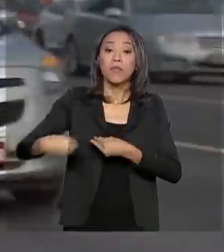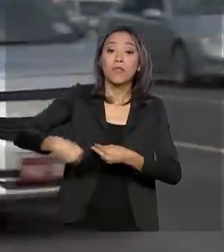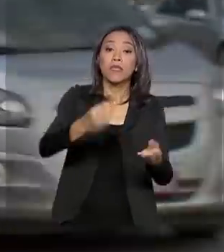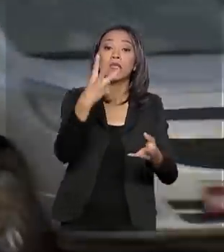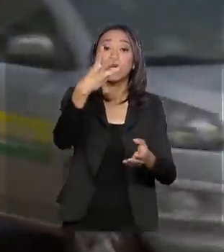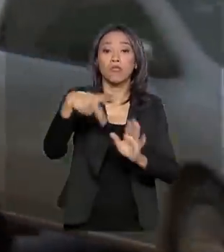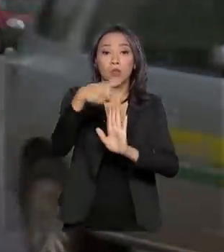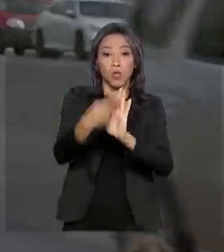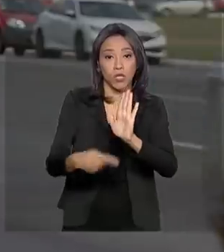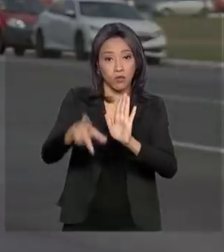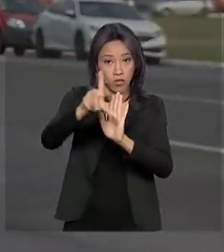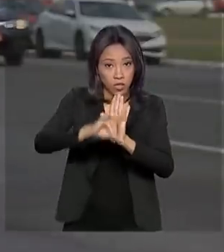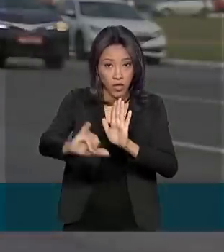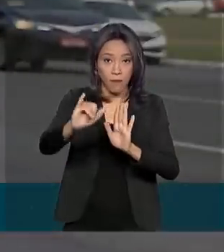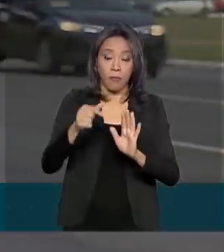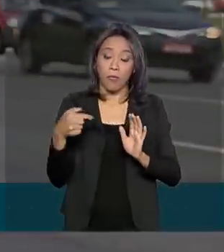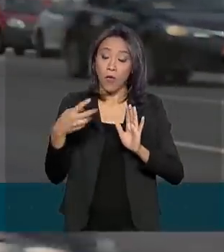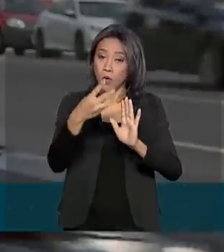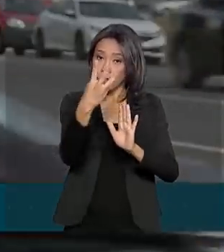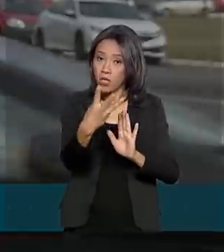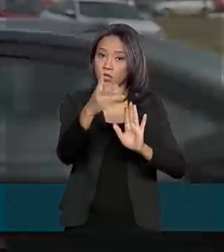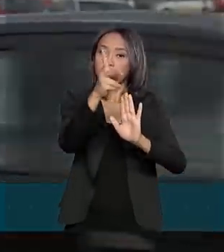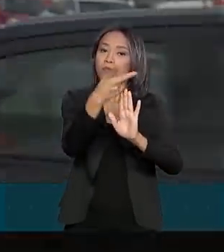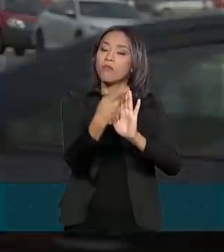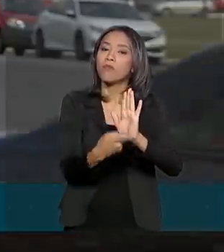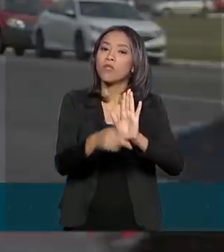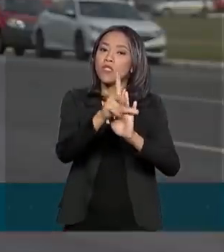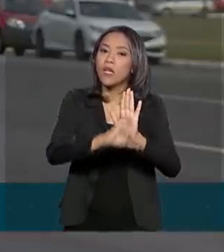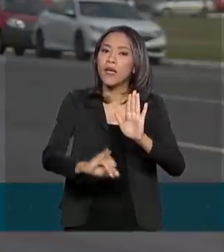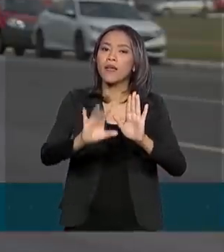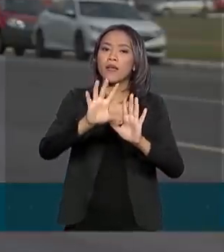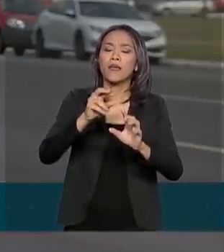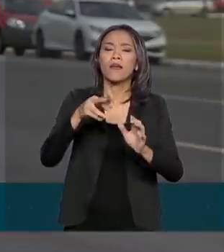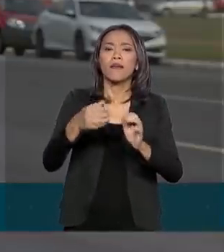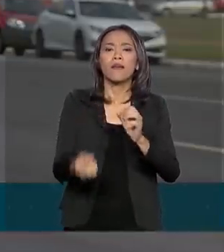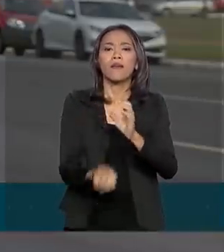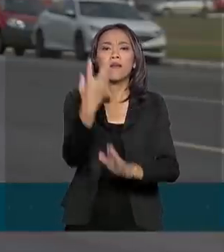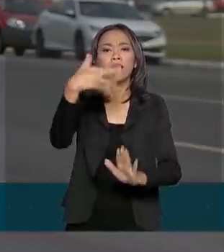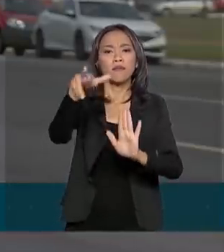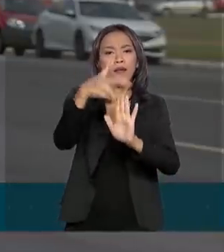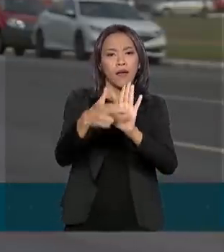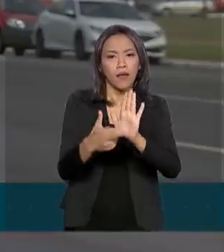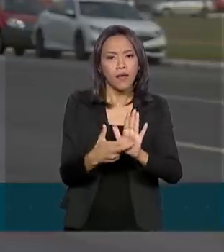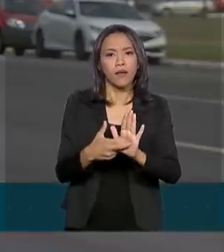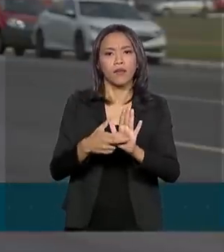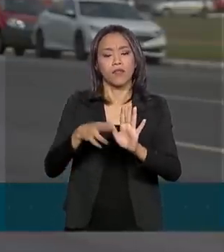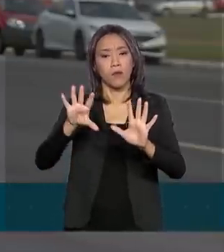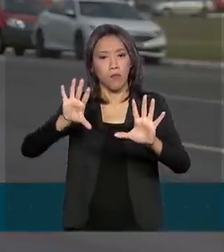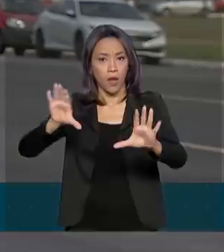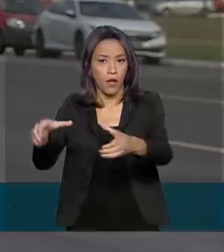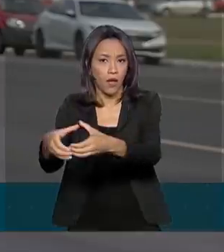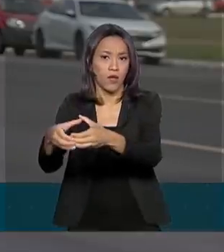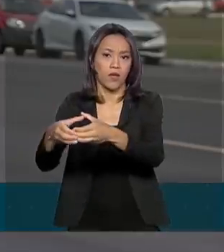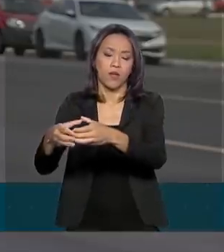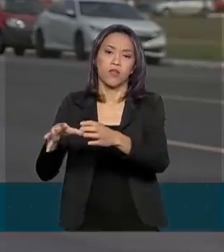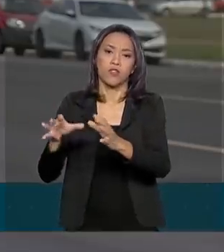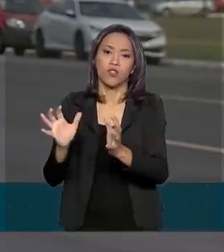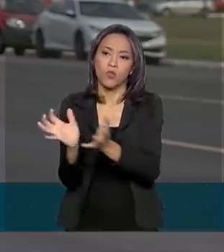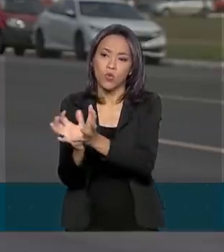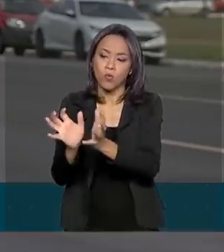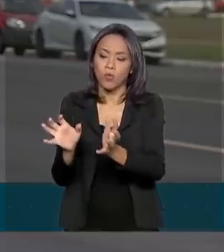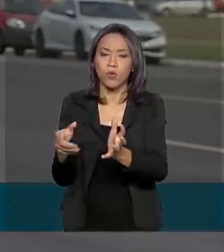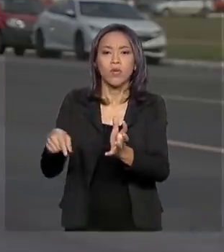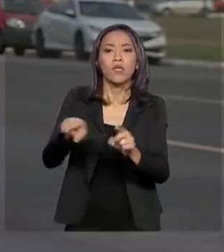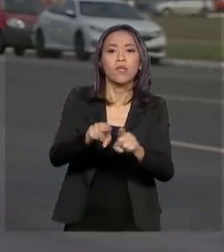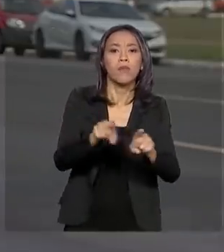lei. Os projetos criam parâmetros para a execução de emendas individuais e de bancada, dão mais flexibilidade para